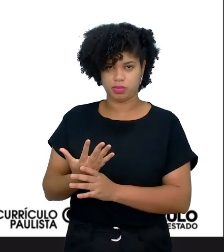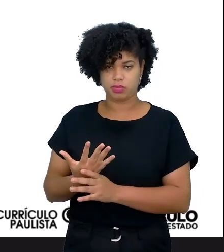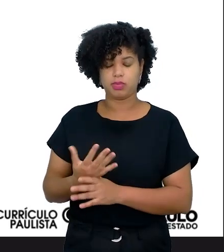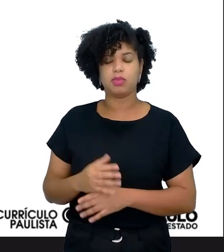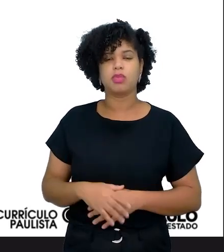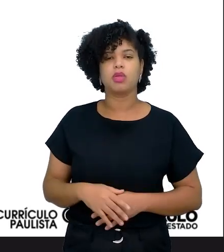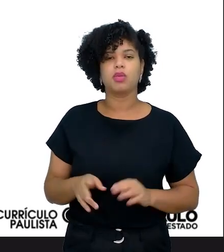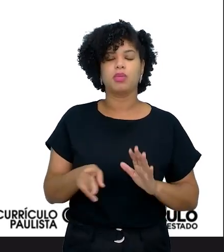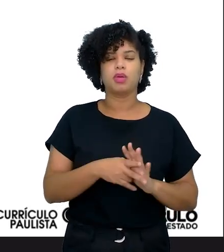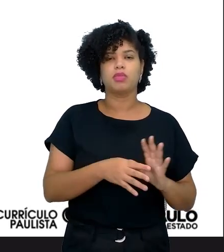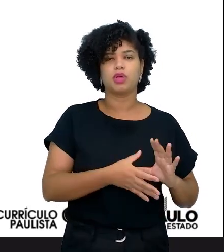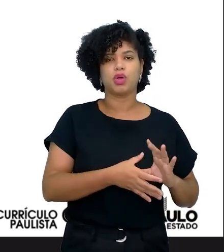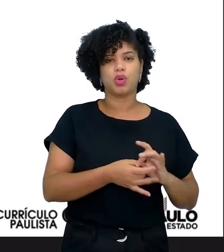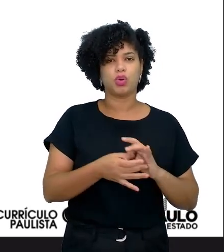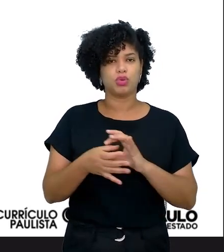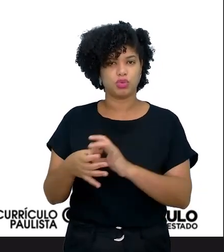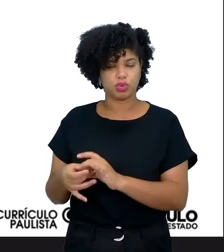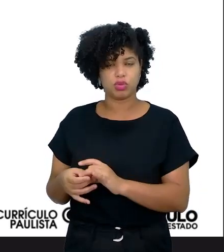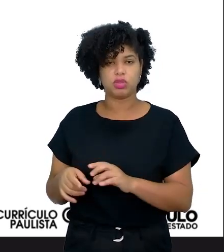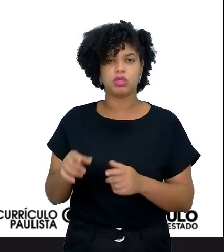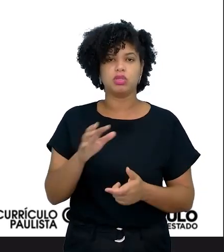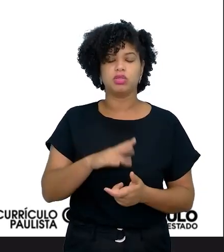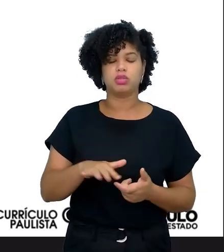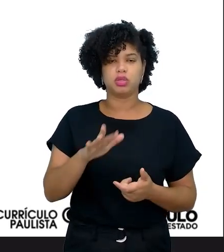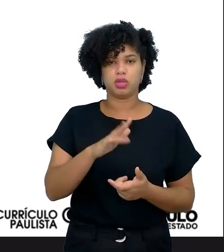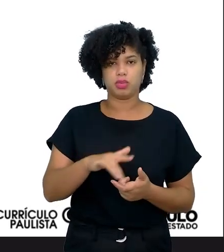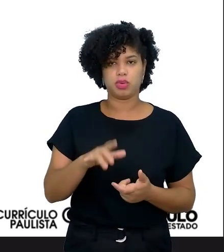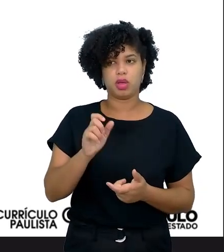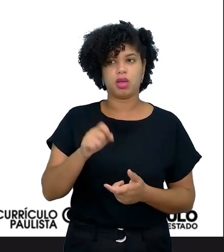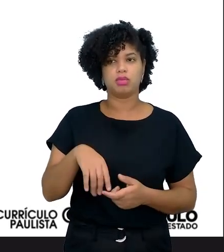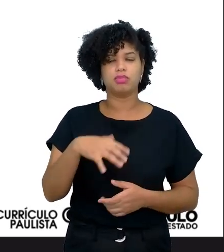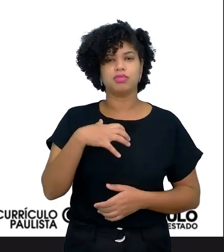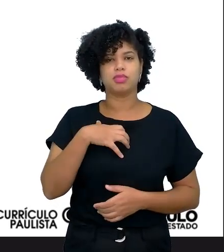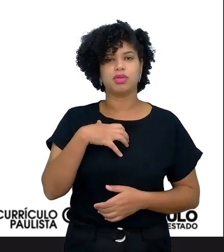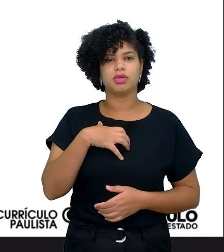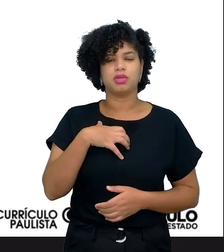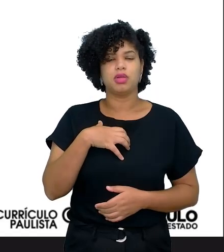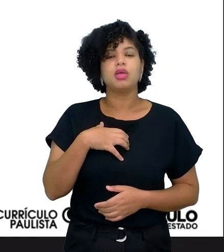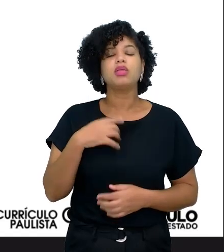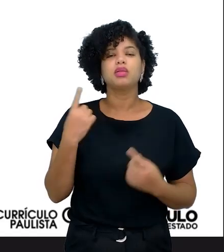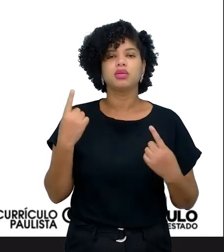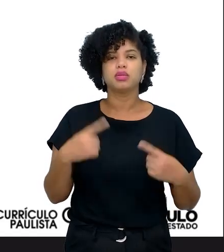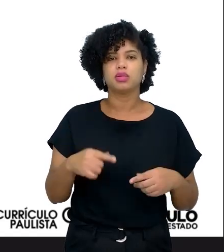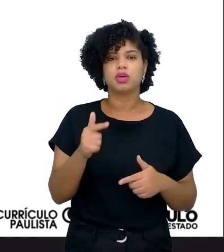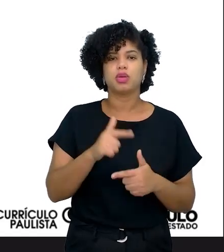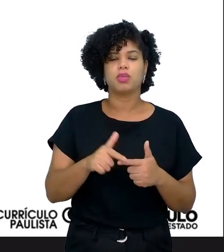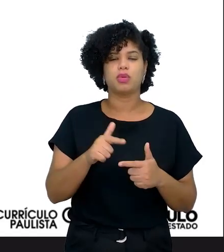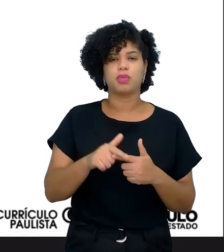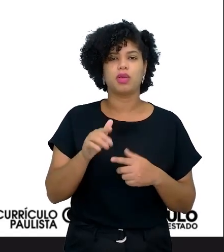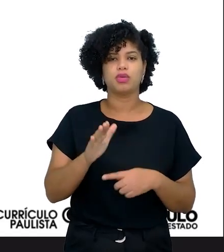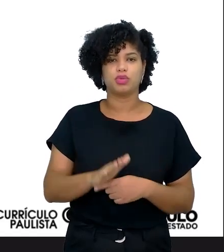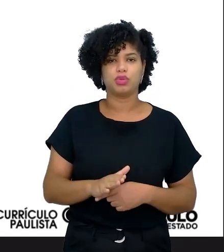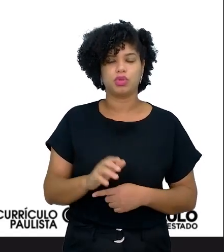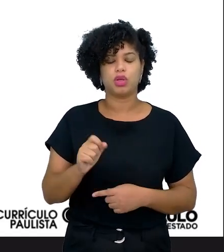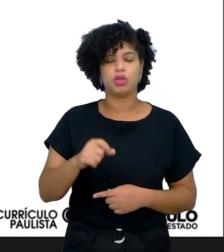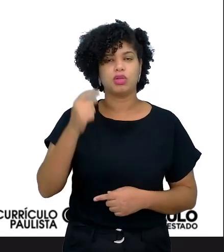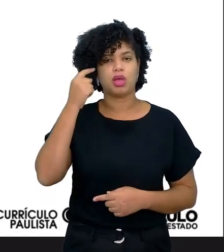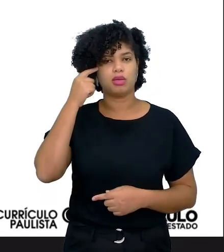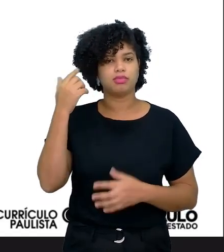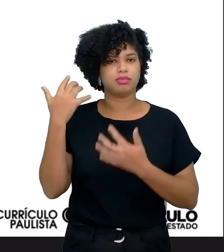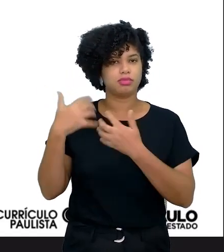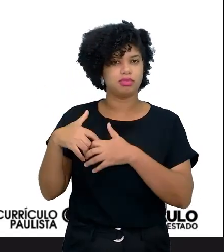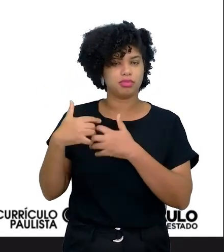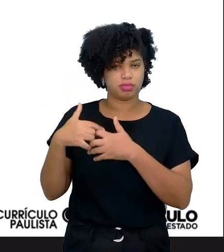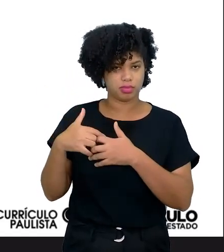dentro de um contexto de letramento, para que eles possam enfrentar os desafios, os problemas, que poderão ajudá-los na reflexão